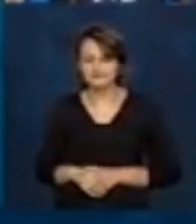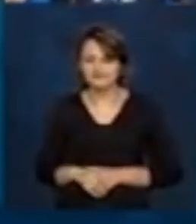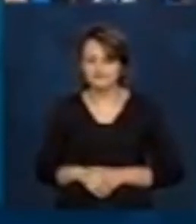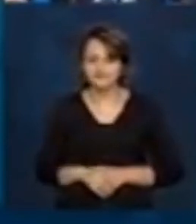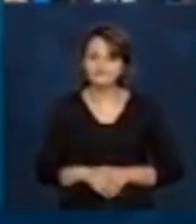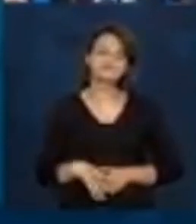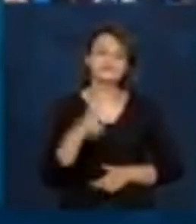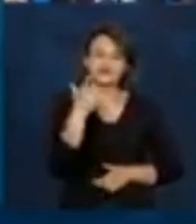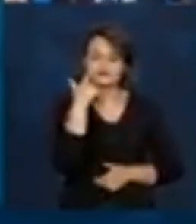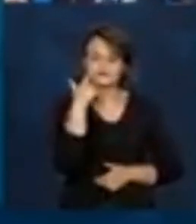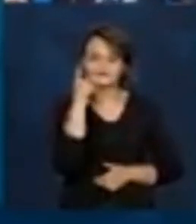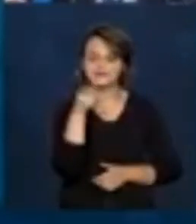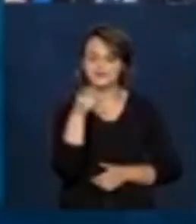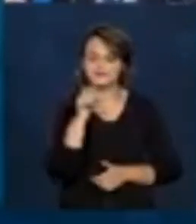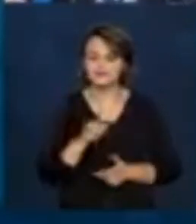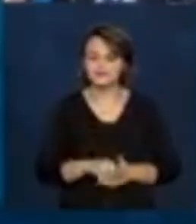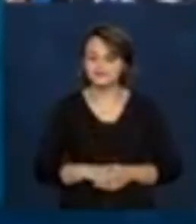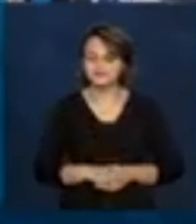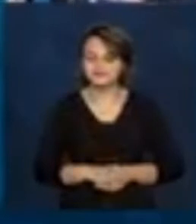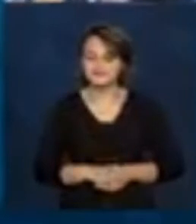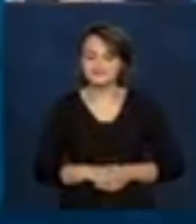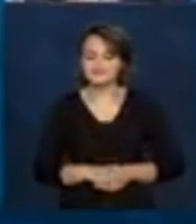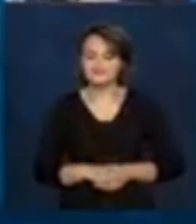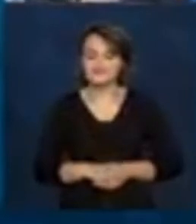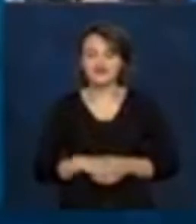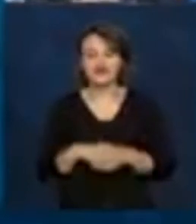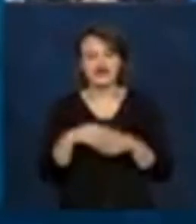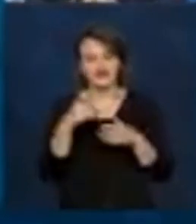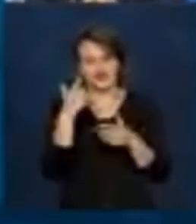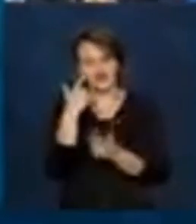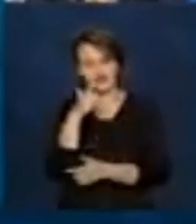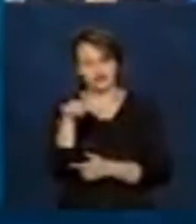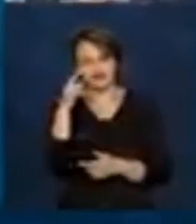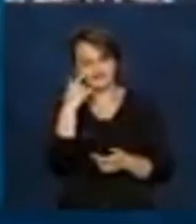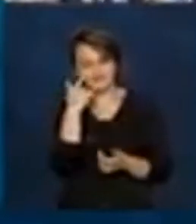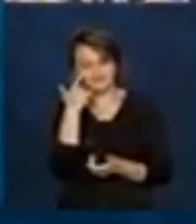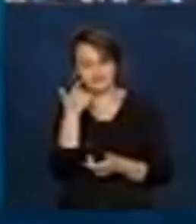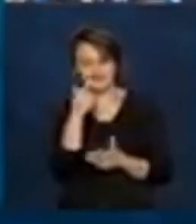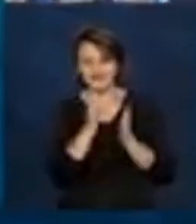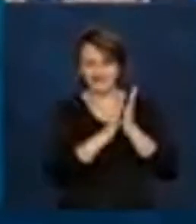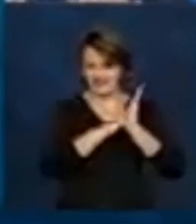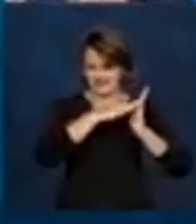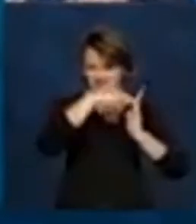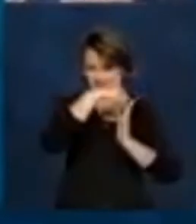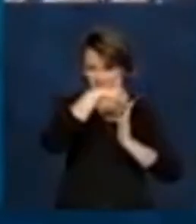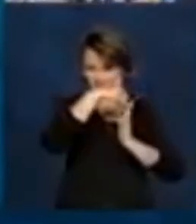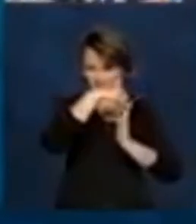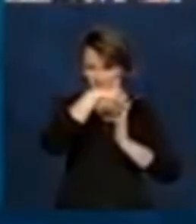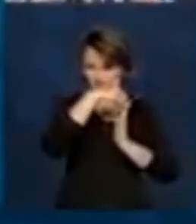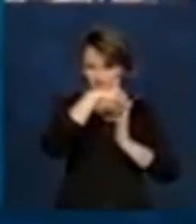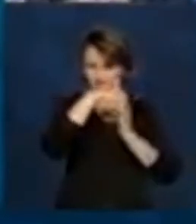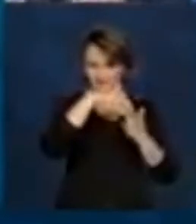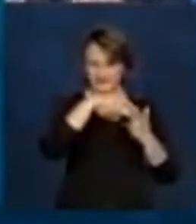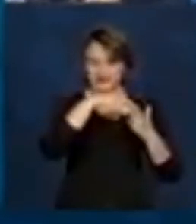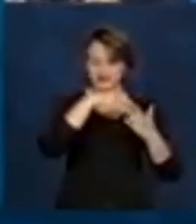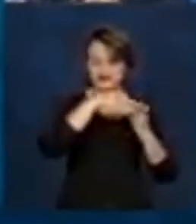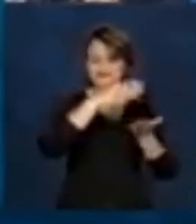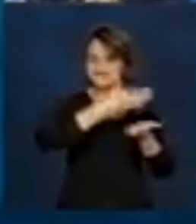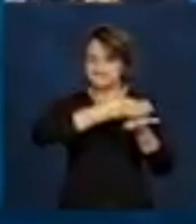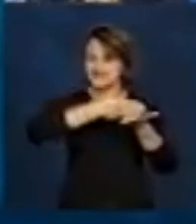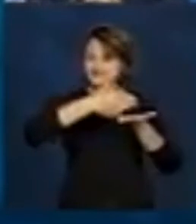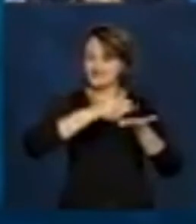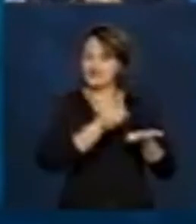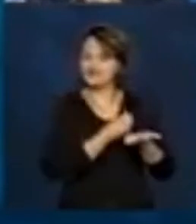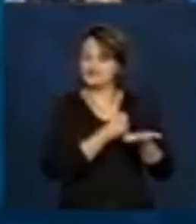Aqui, porque nós colocamos o calendário das quatro parcelas